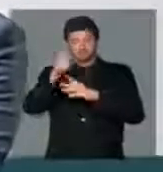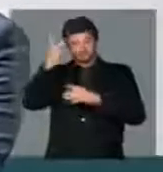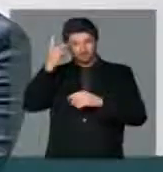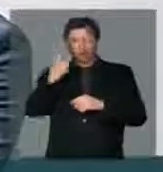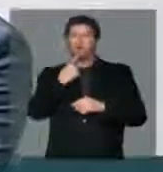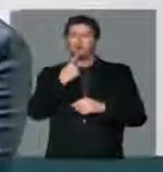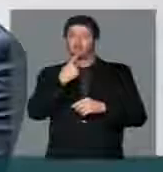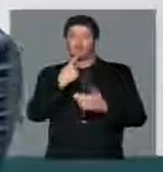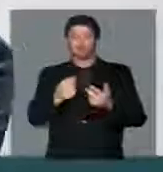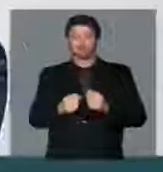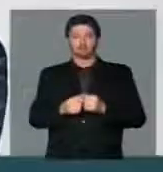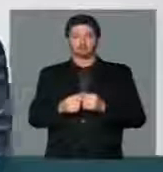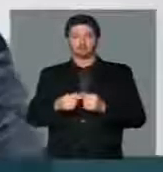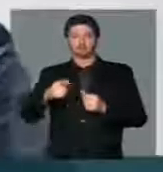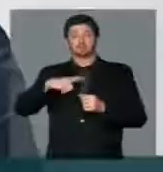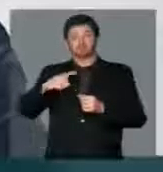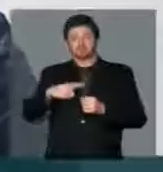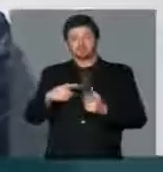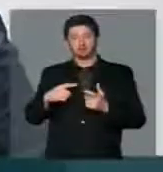O que é o